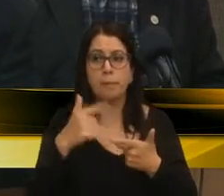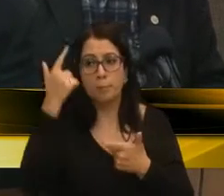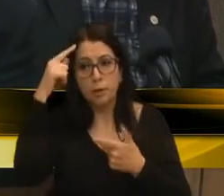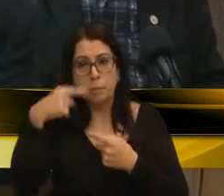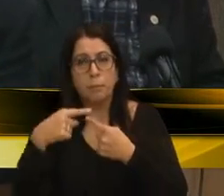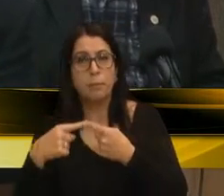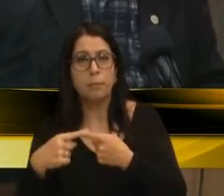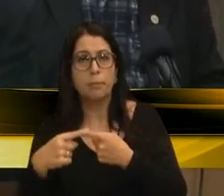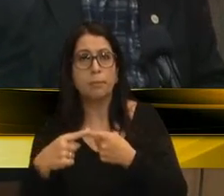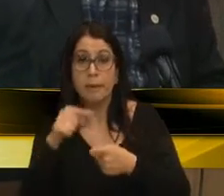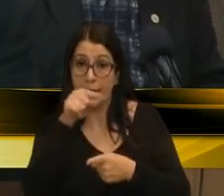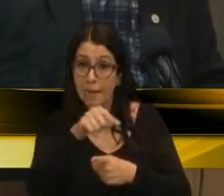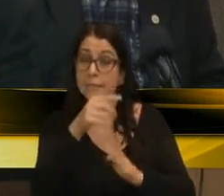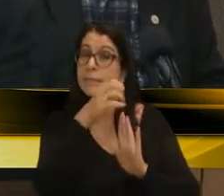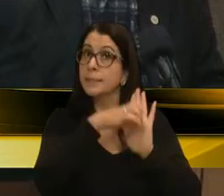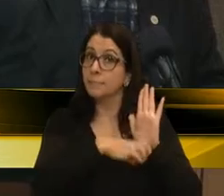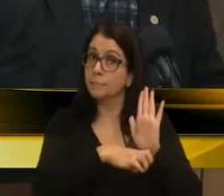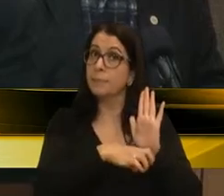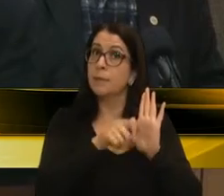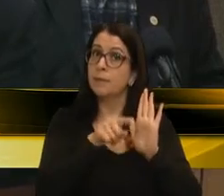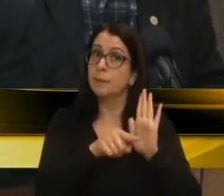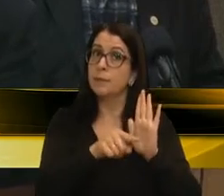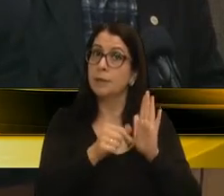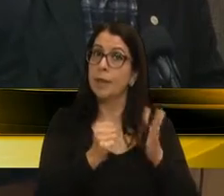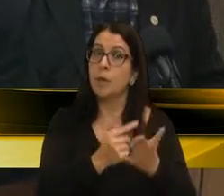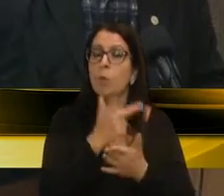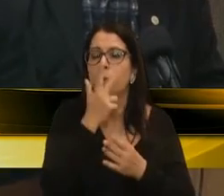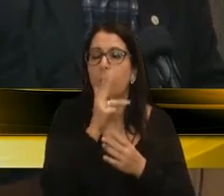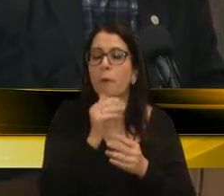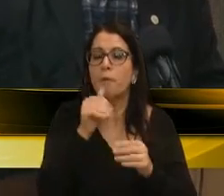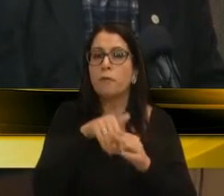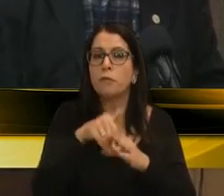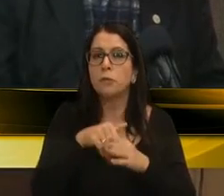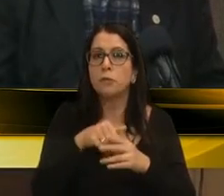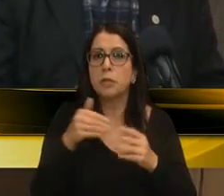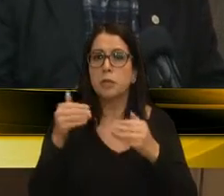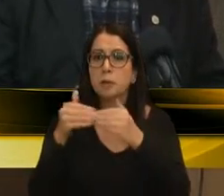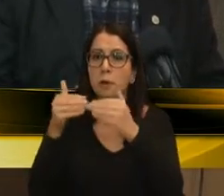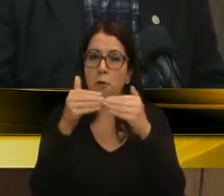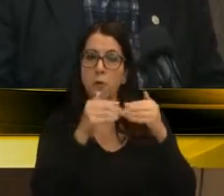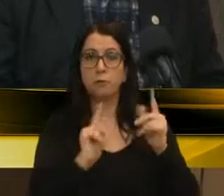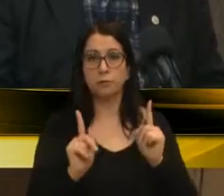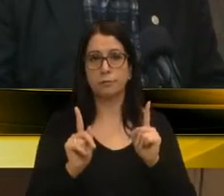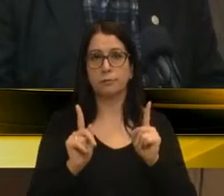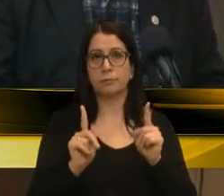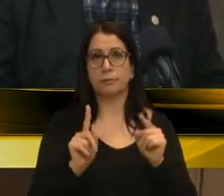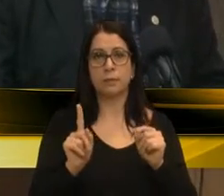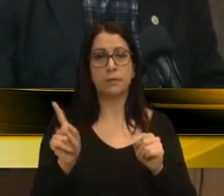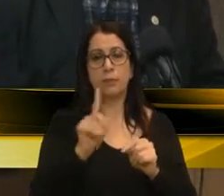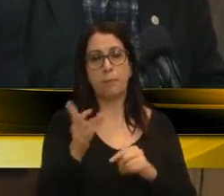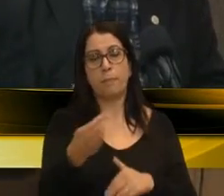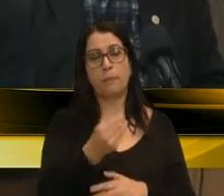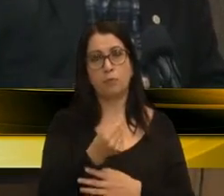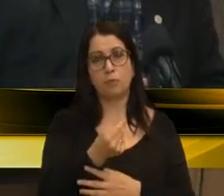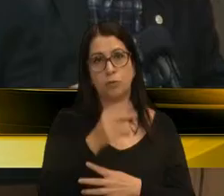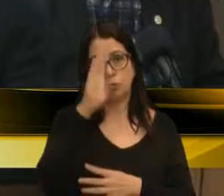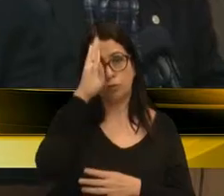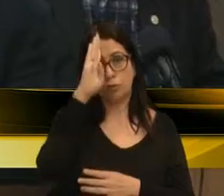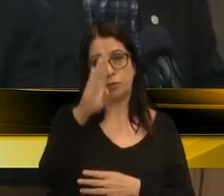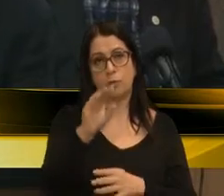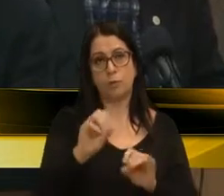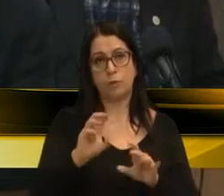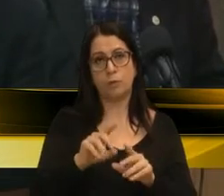quê, mas é dessas emendas, aí que está a compra de voto, que vem nesses acordos, deixa de mandar dinheiro direto para a educação.